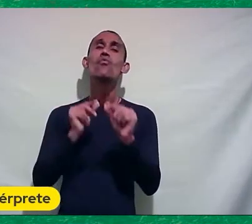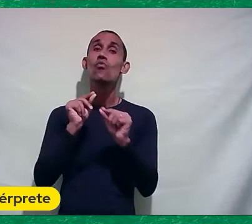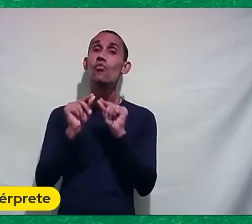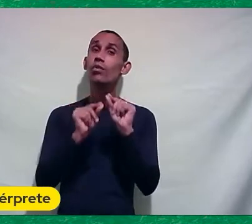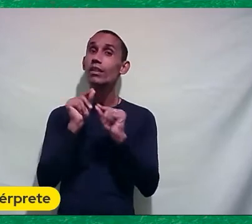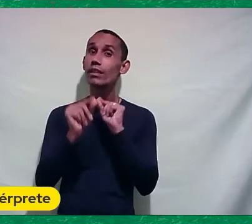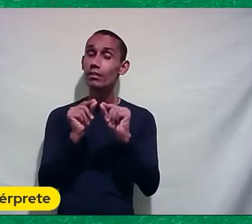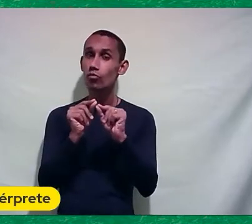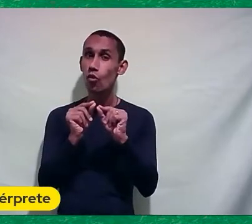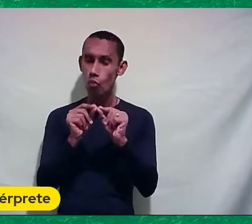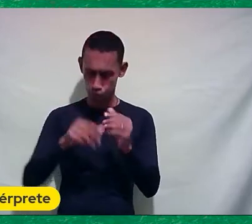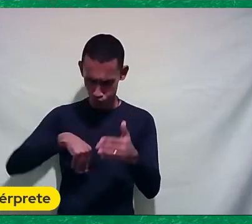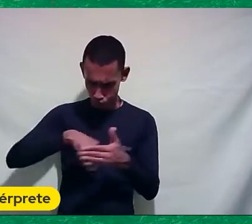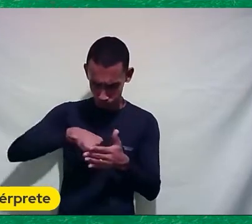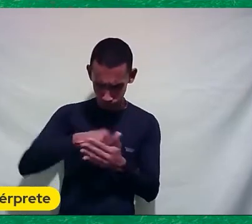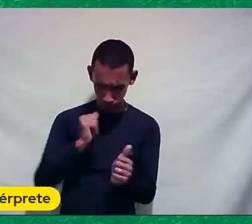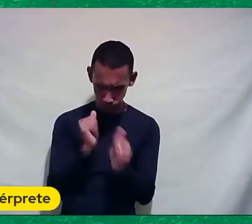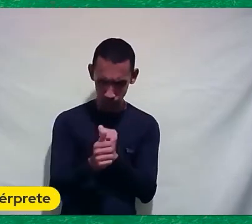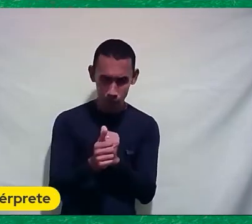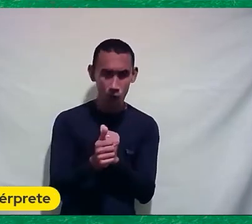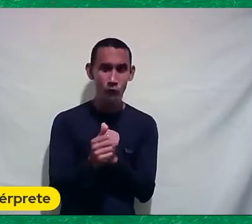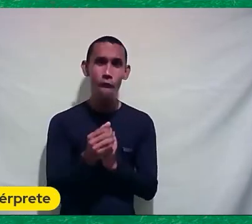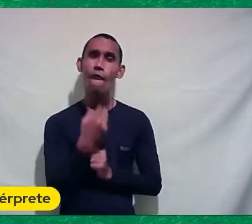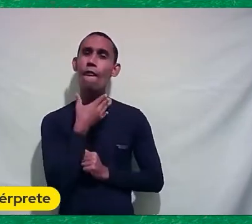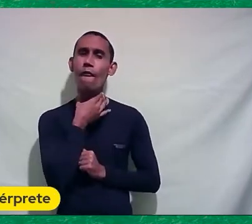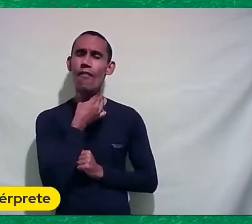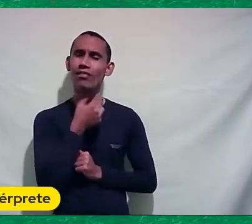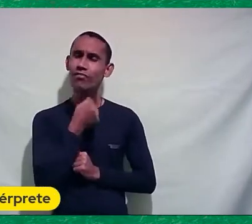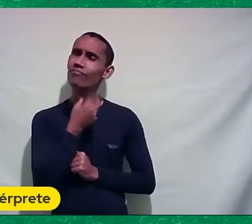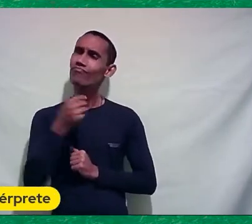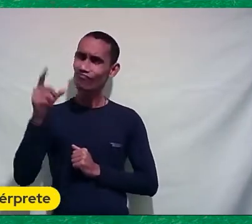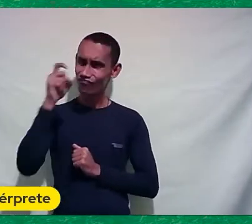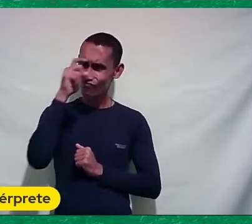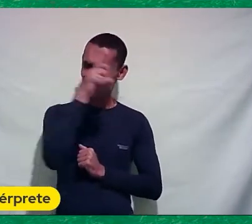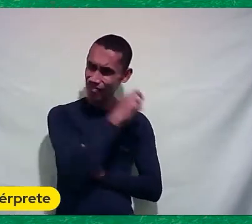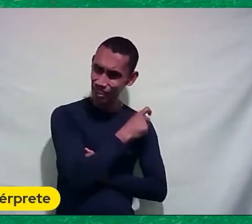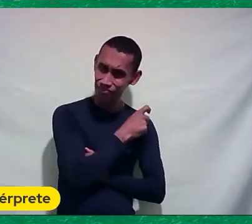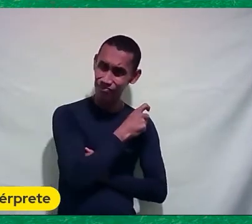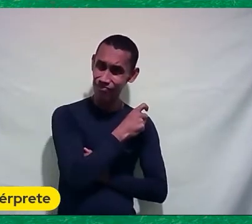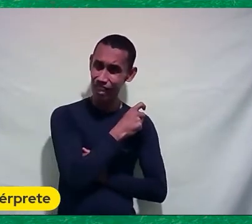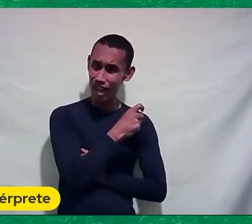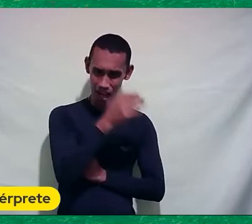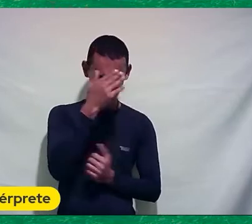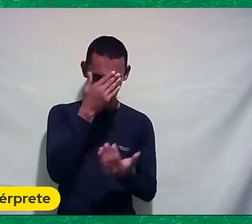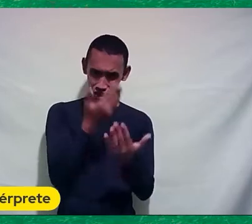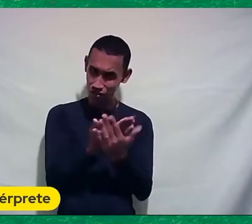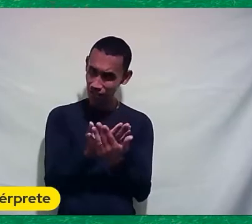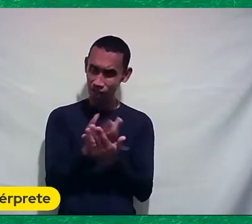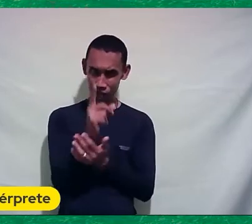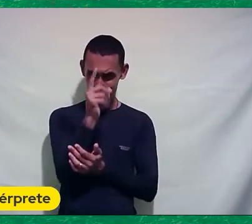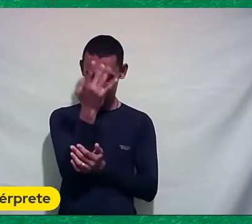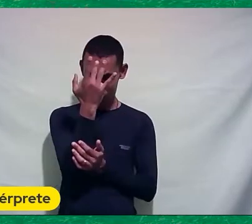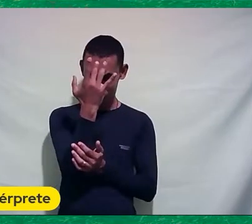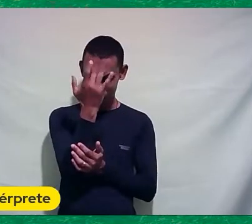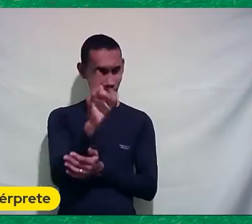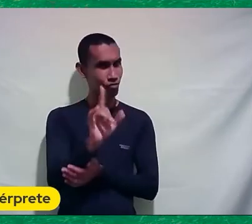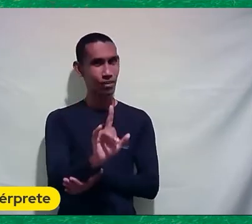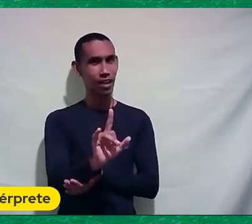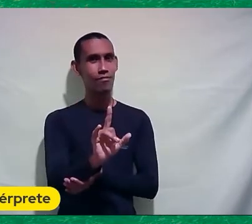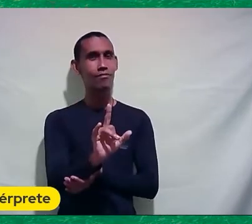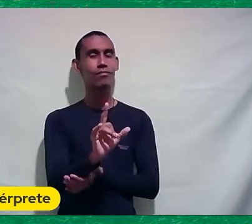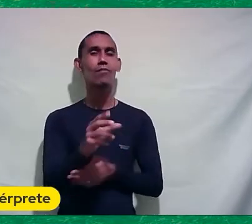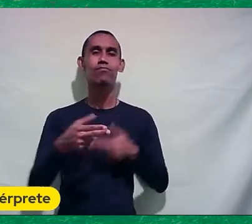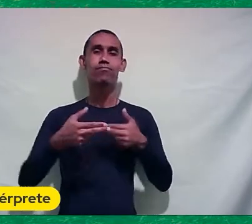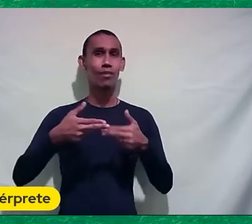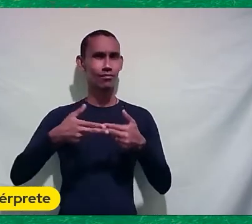O jogo Falsear o jogo É meio complicado, né? Acredito que não deve ser fácil, não E montar deve ser